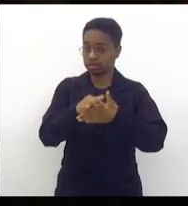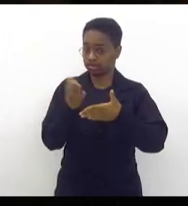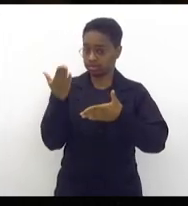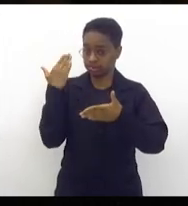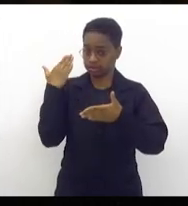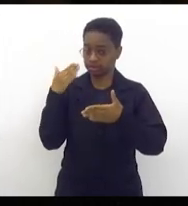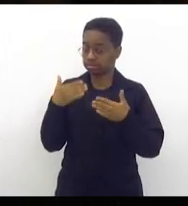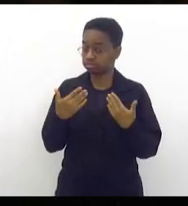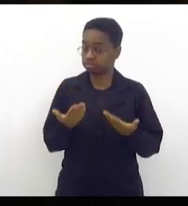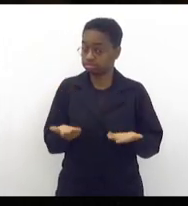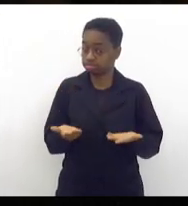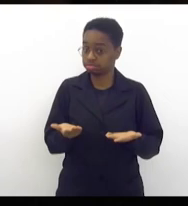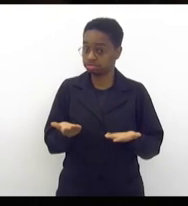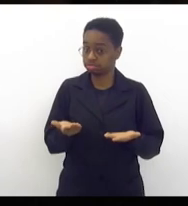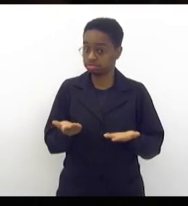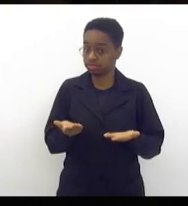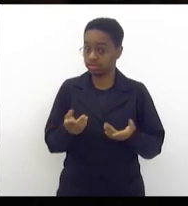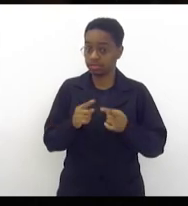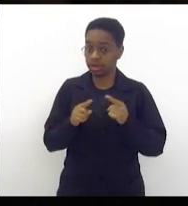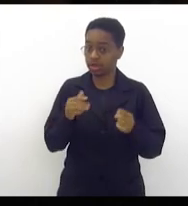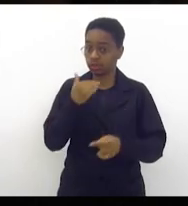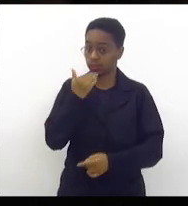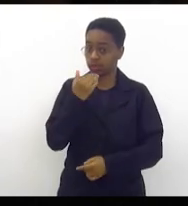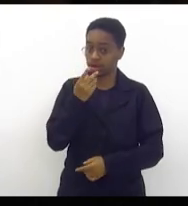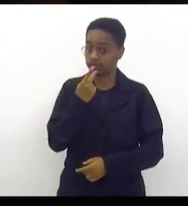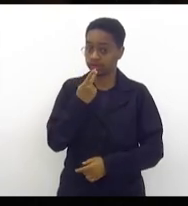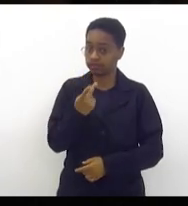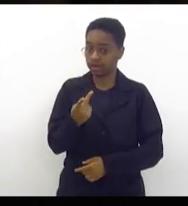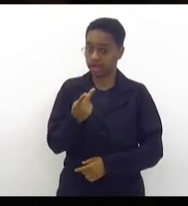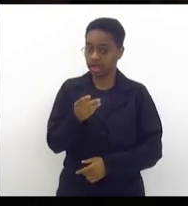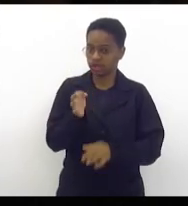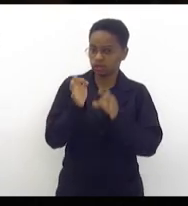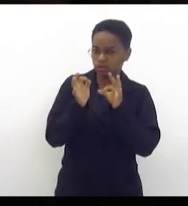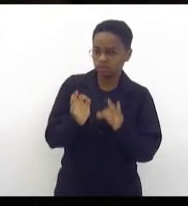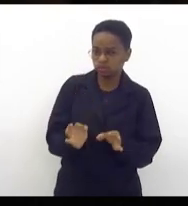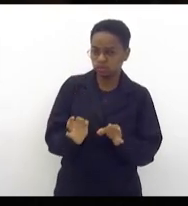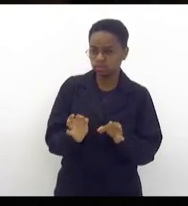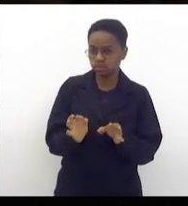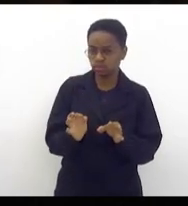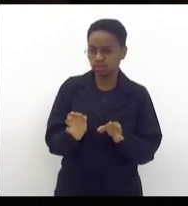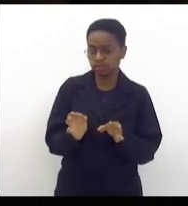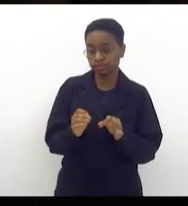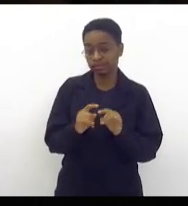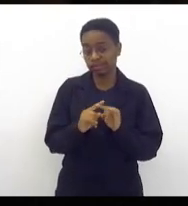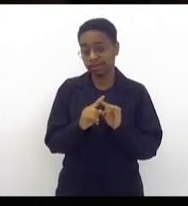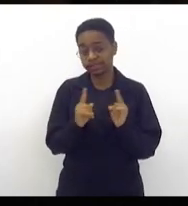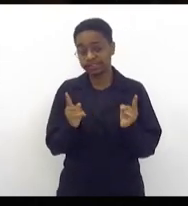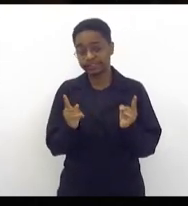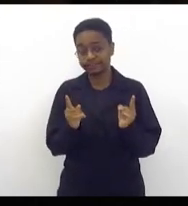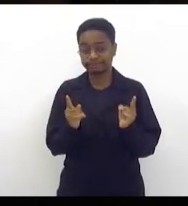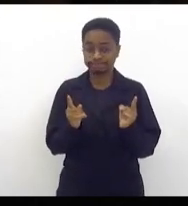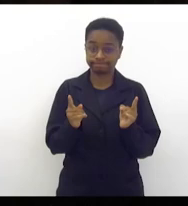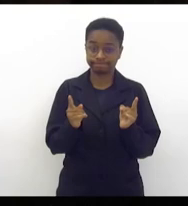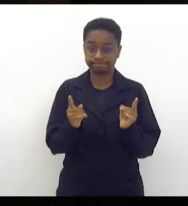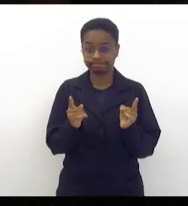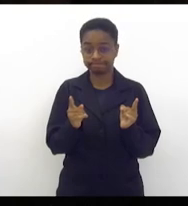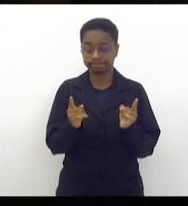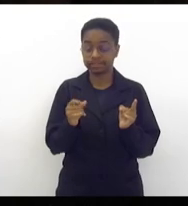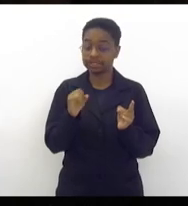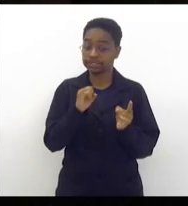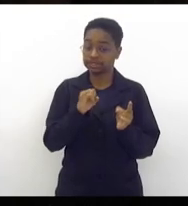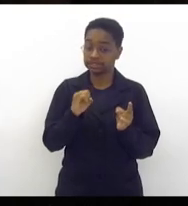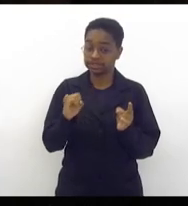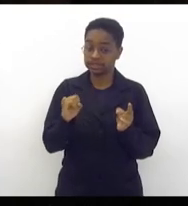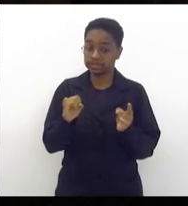Ora, mas não adianta dizer que é justo, mas se eles abrirem